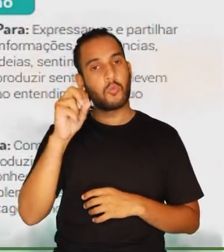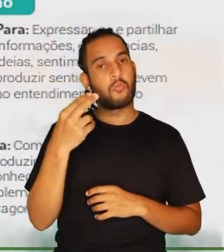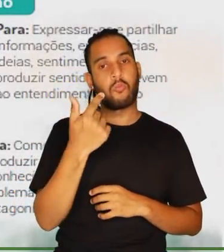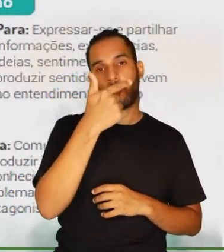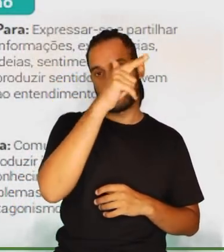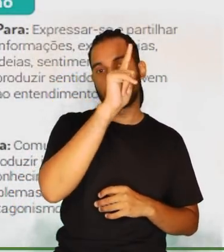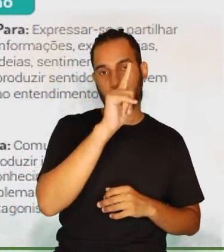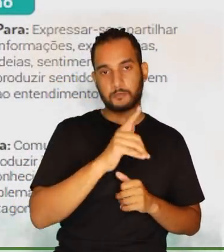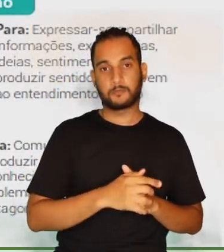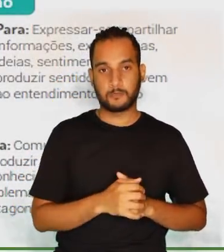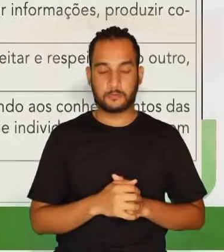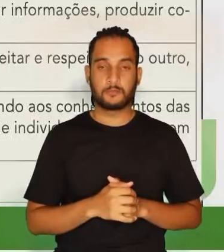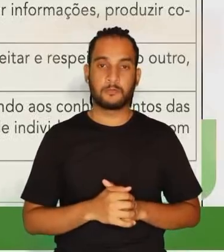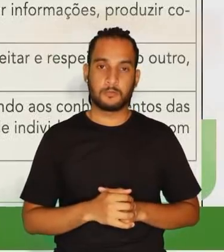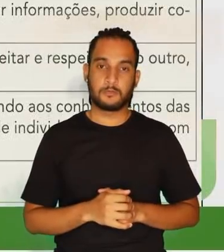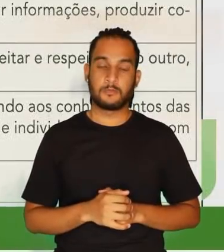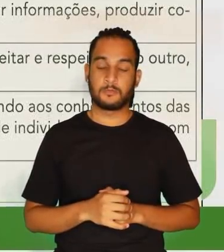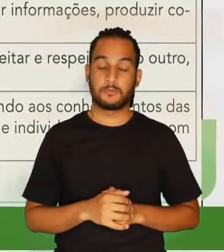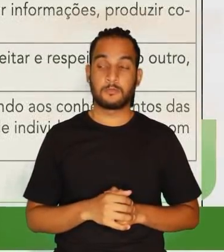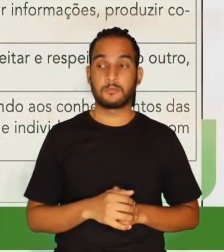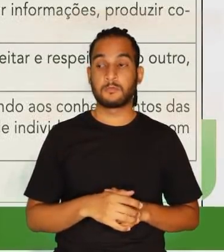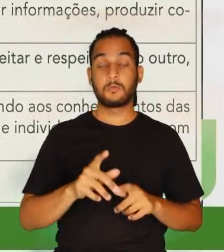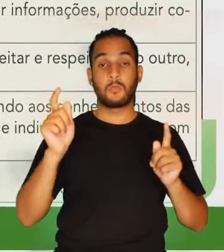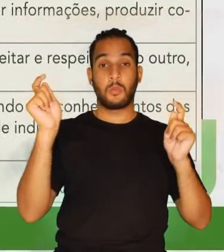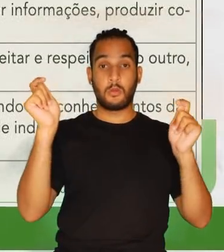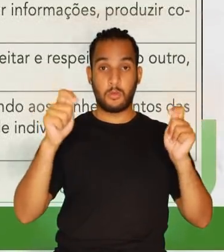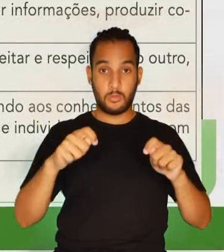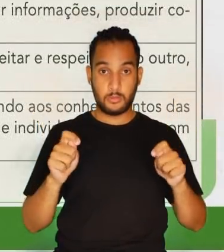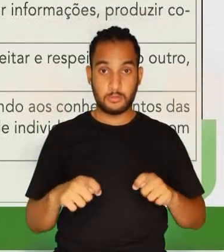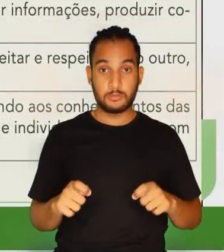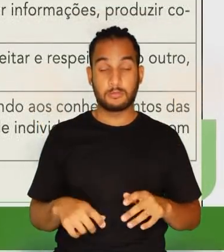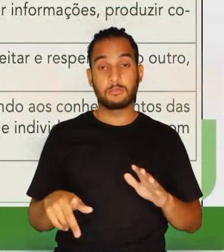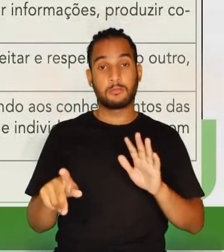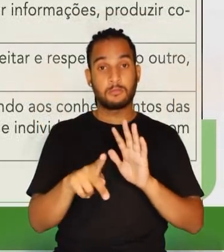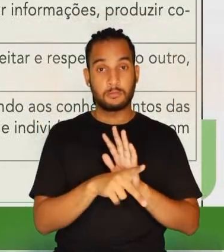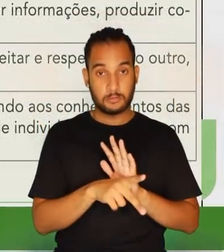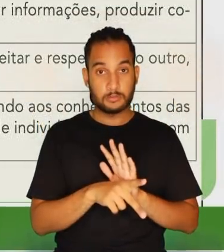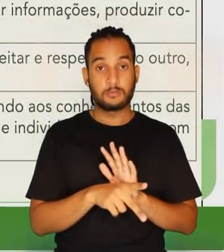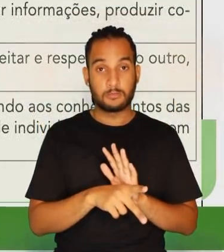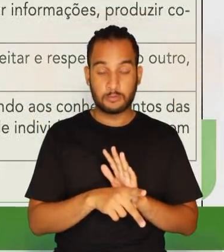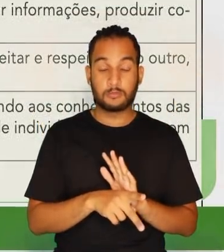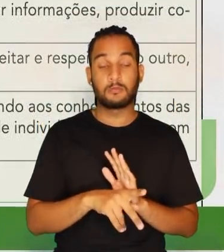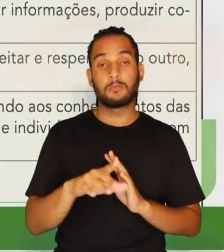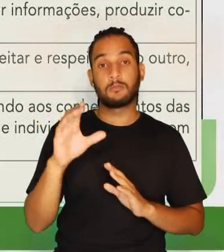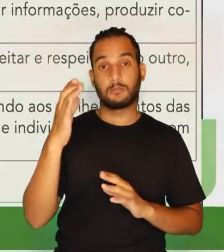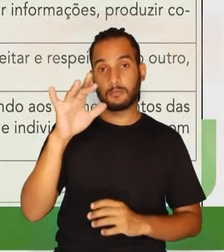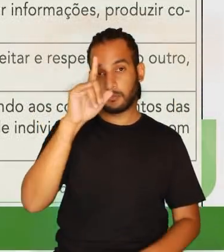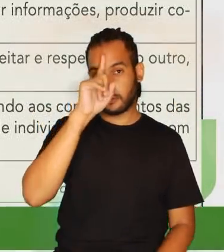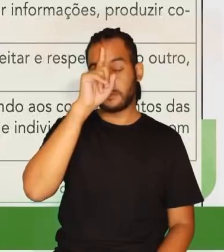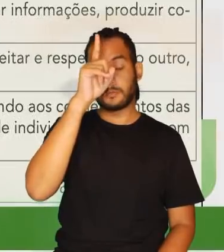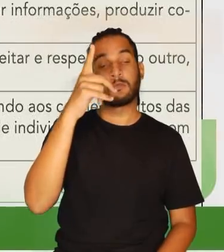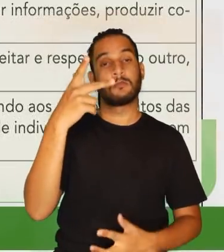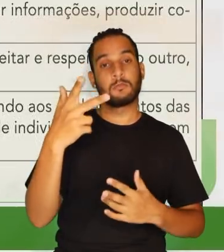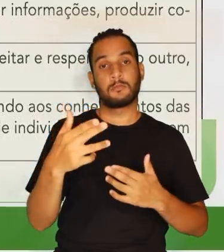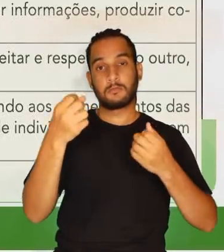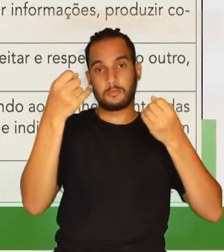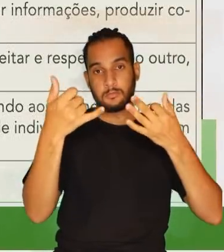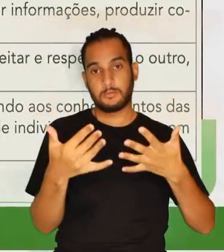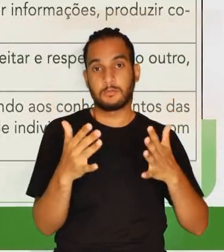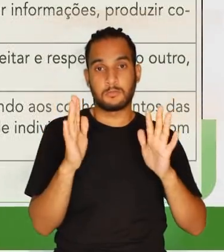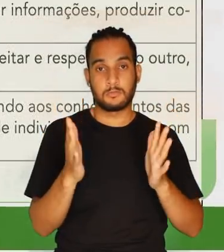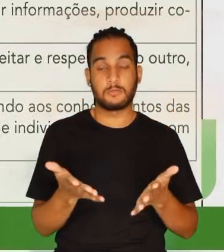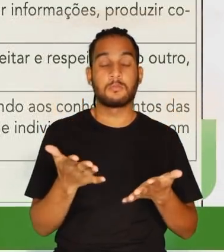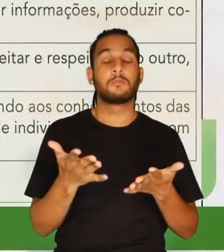Natureza ou com outro componente curricular. Essas competências, então, específicas de Ciências da